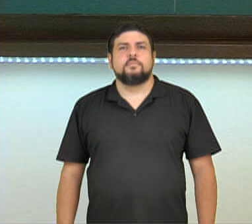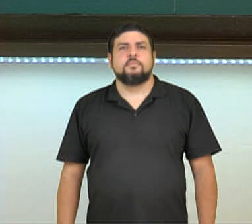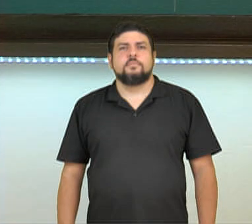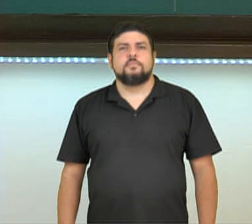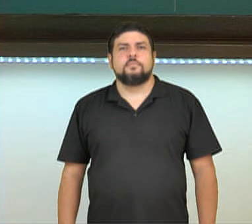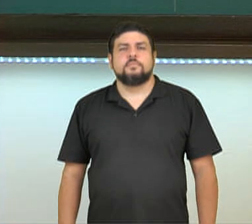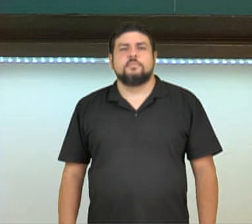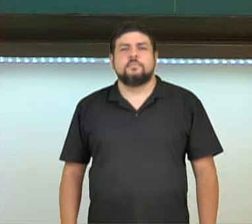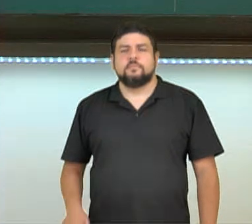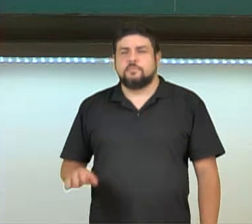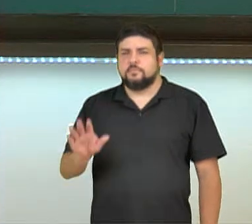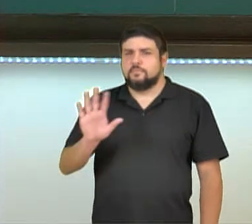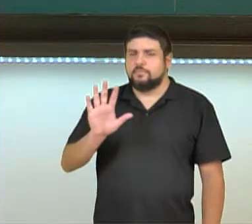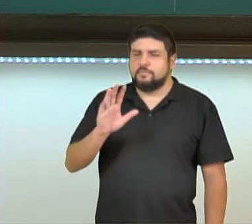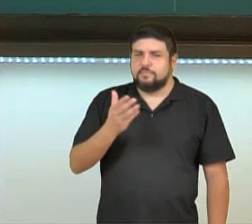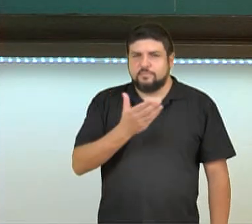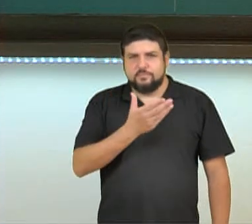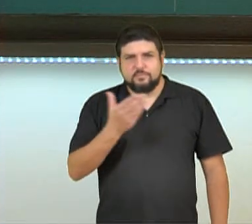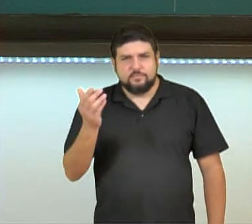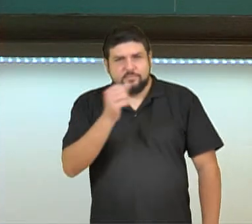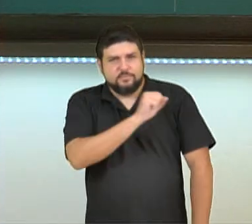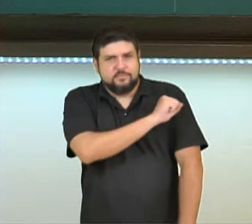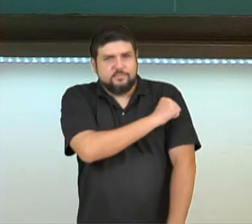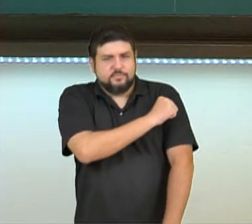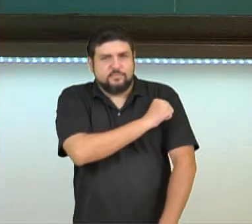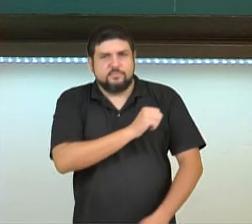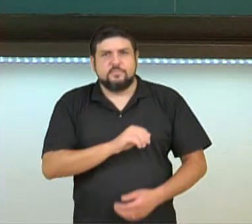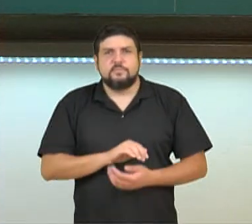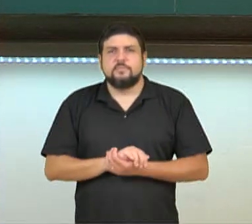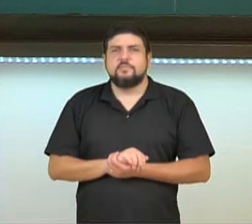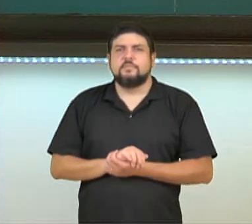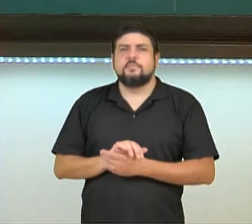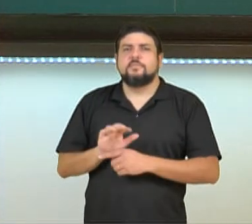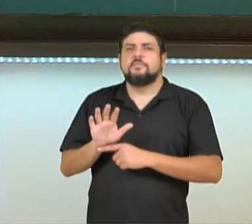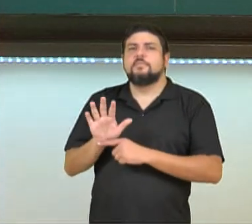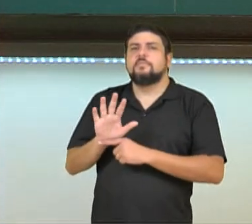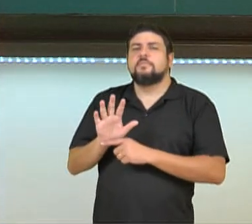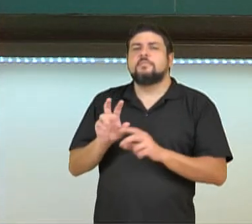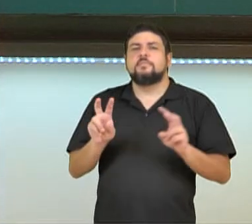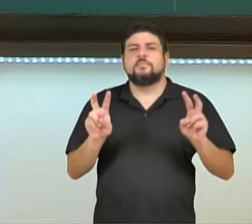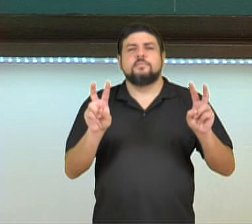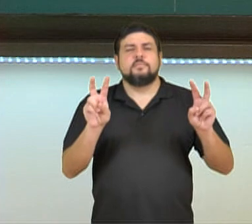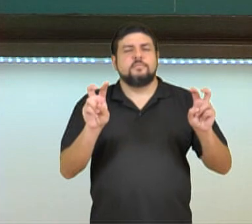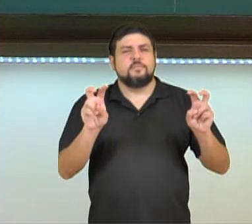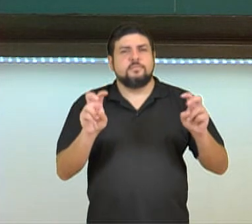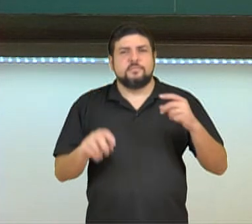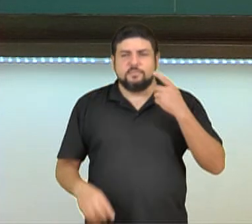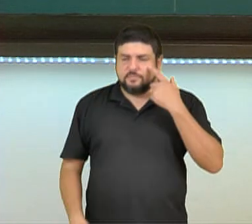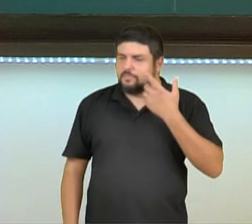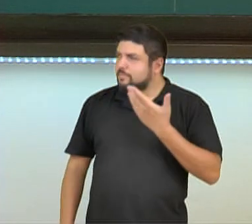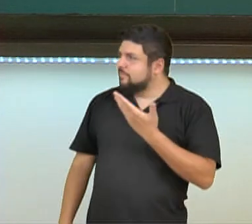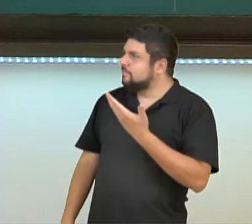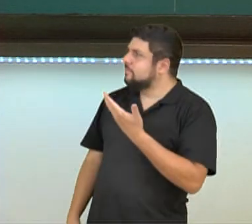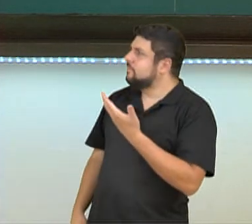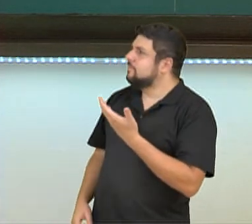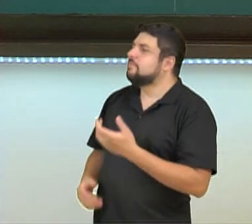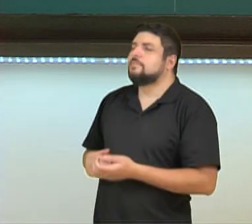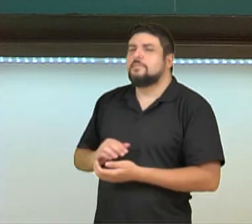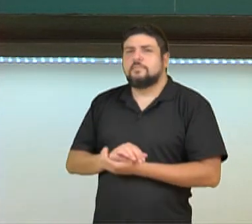Olá estudante do oitavo ano, neste vídeo nós falaremos sobre o sistema